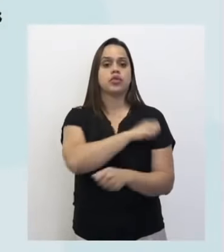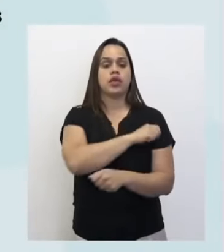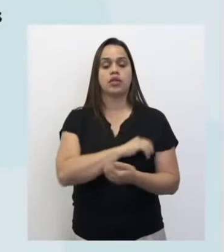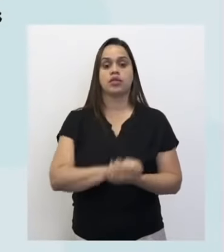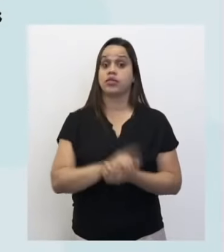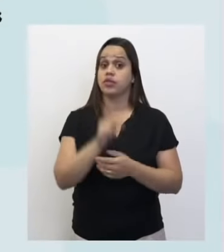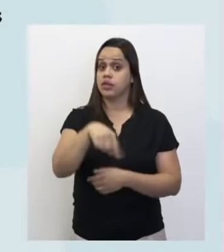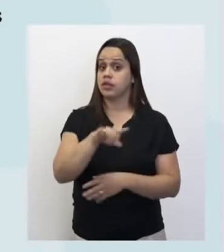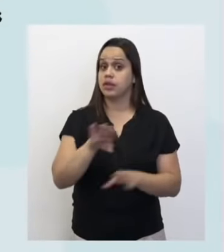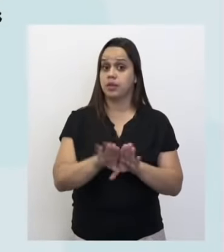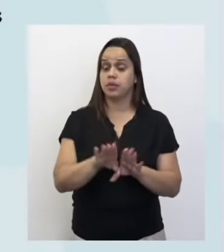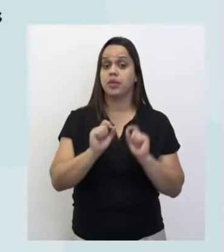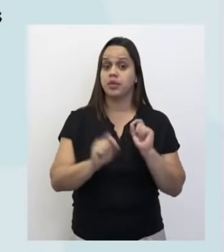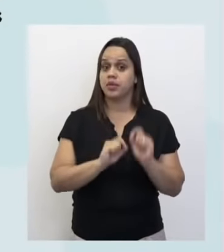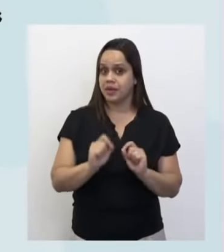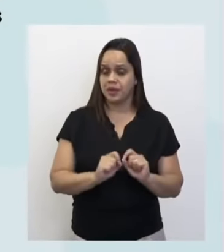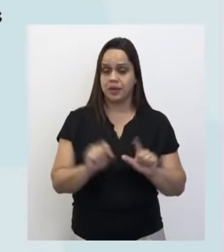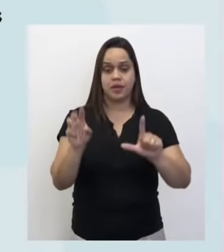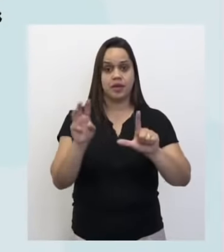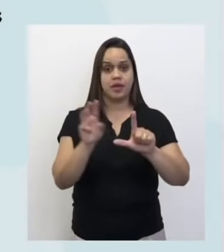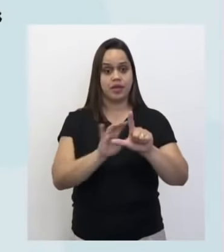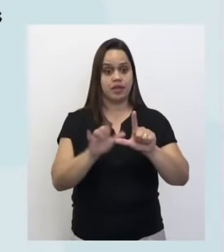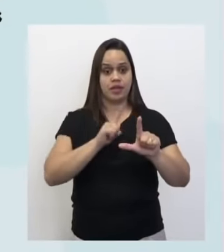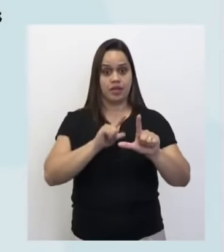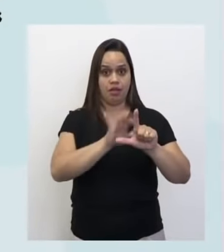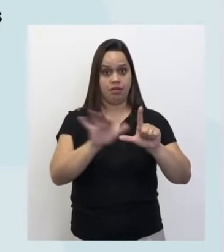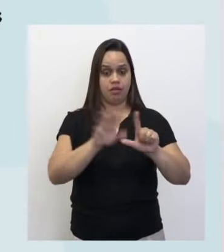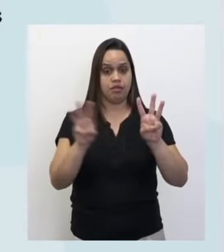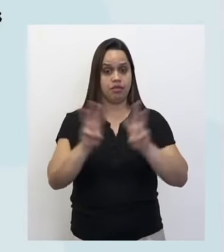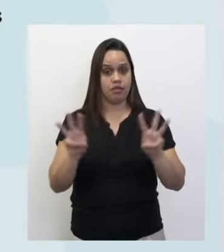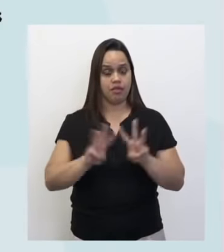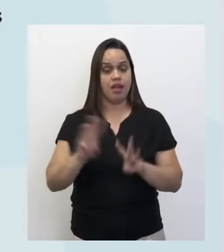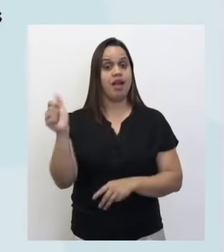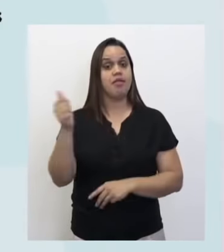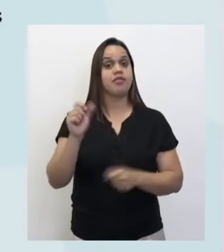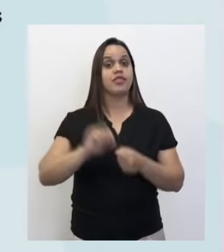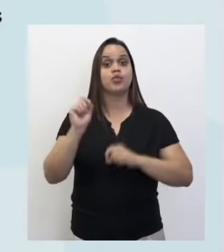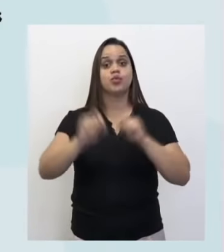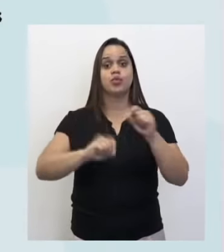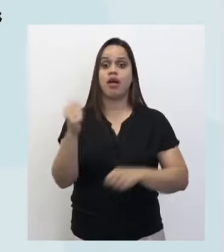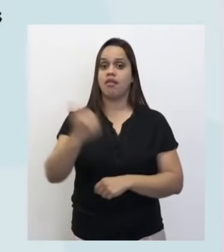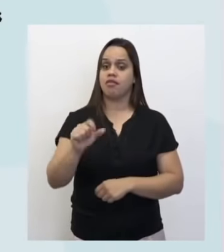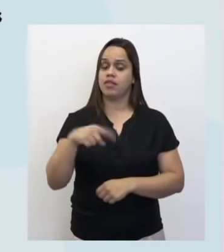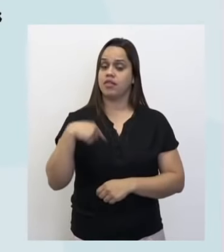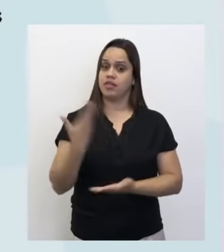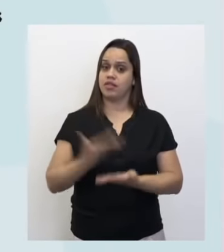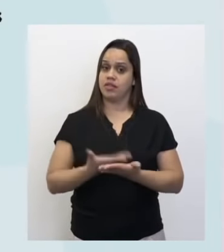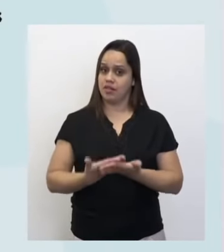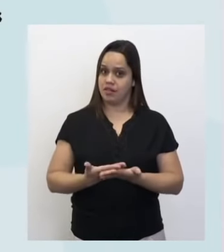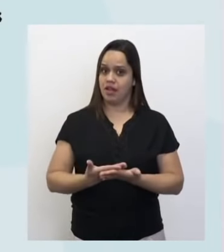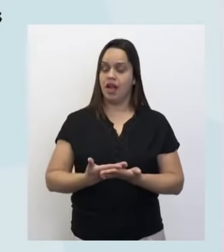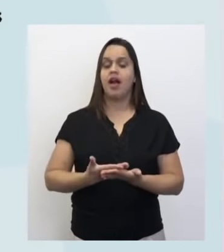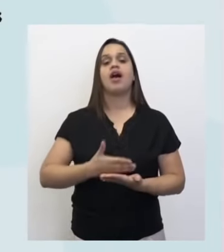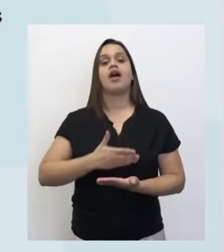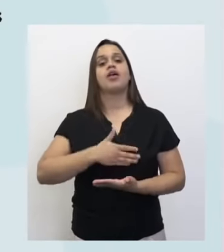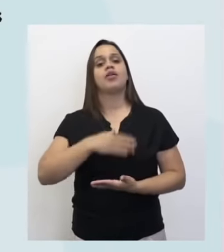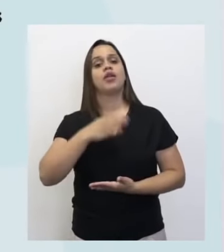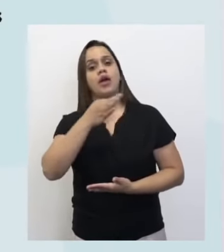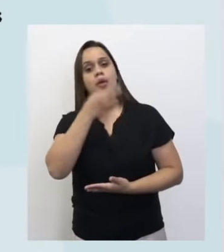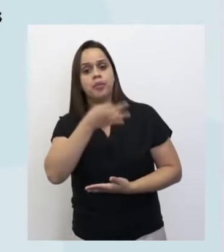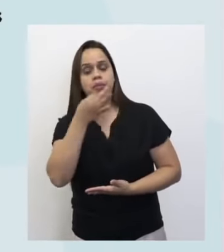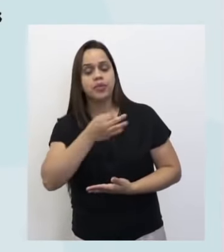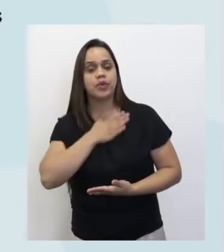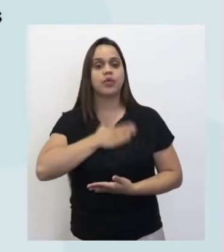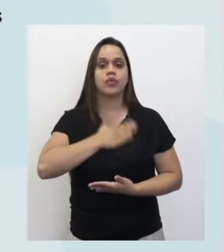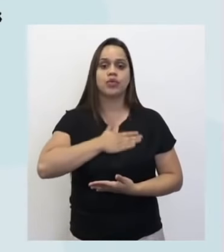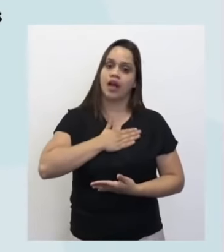Não esqueçam de avaliar a nossa aula através do link ou do QR Code que aparece aí para vocês na tela, para a